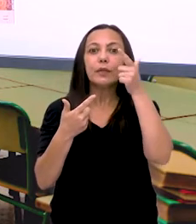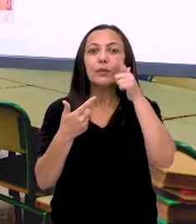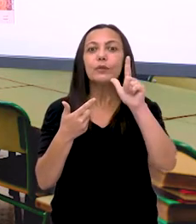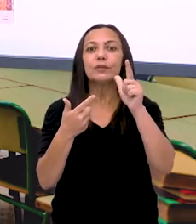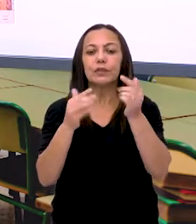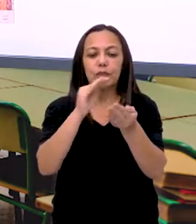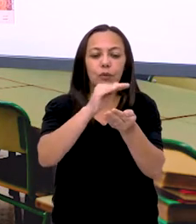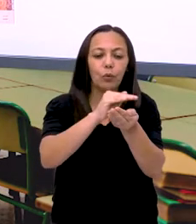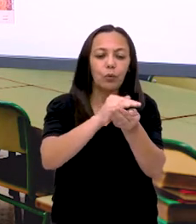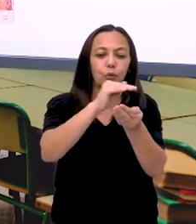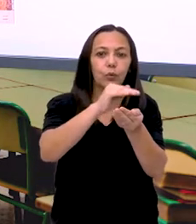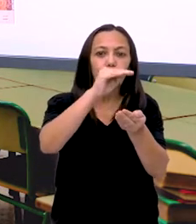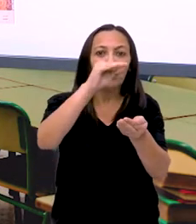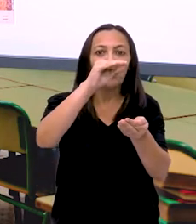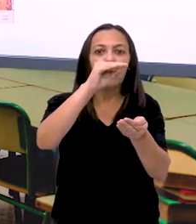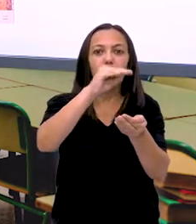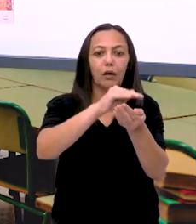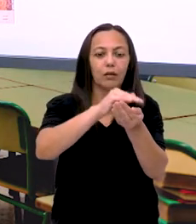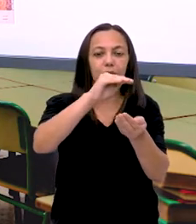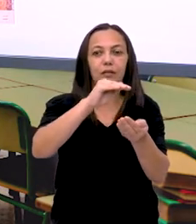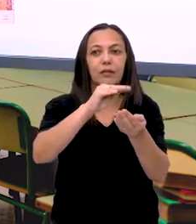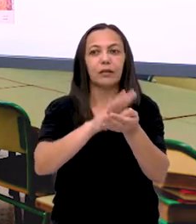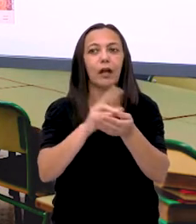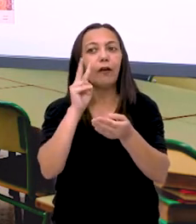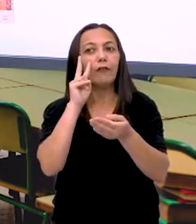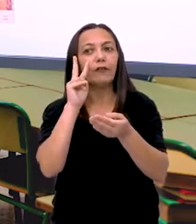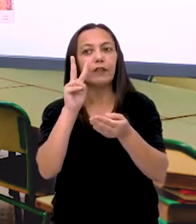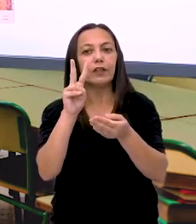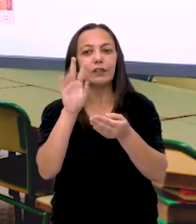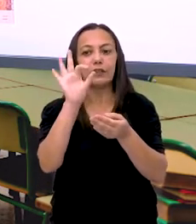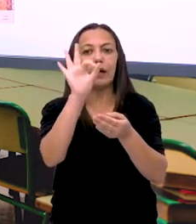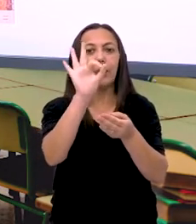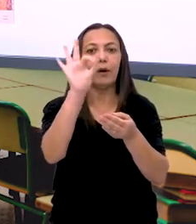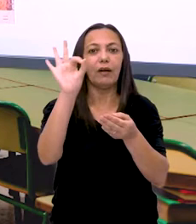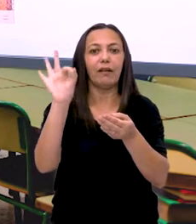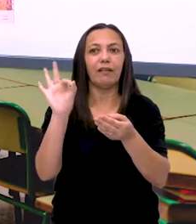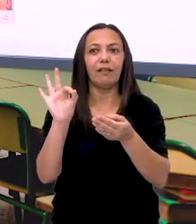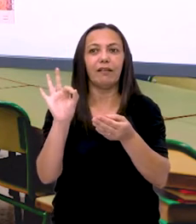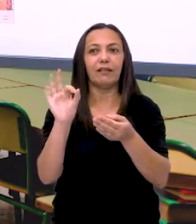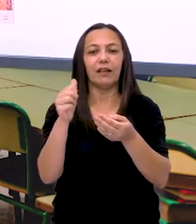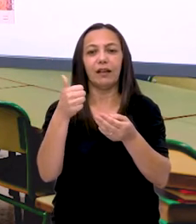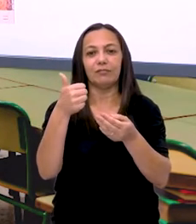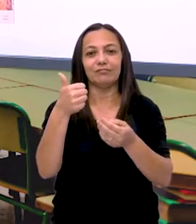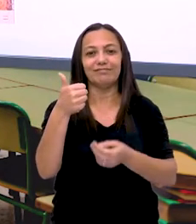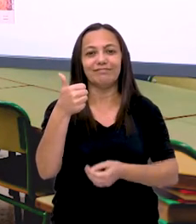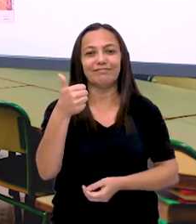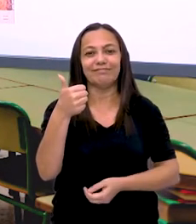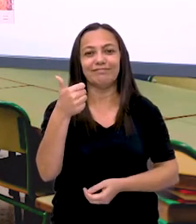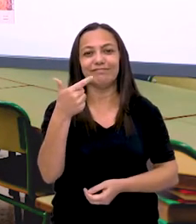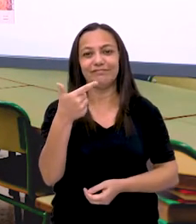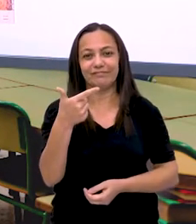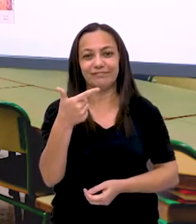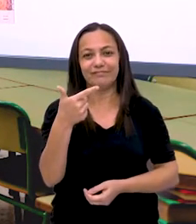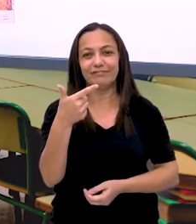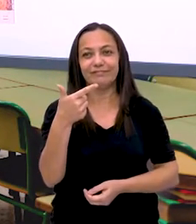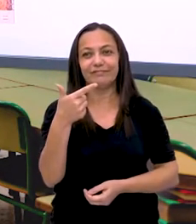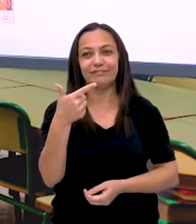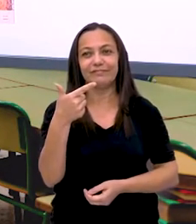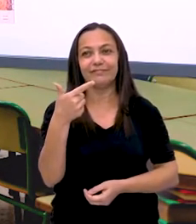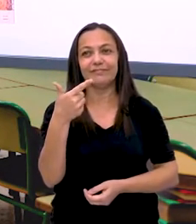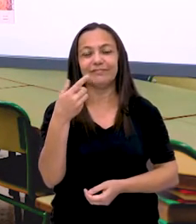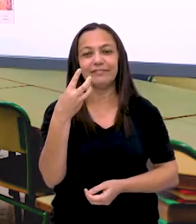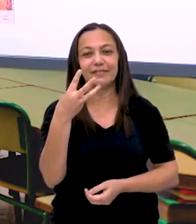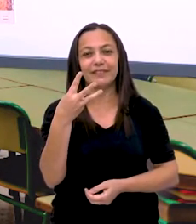Então vamos ver quanto é que ela já tem. Olha as moedas aparecendo. 1, 2,